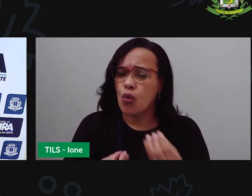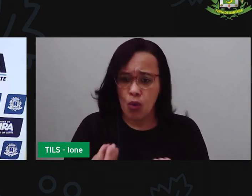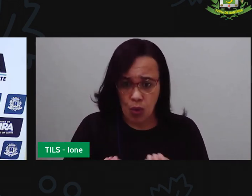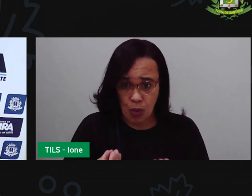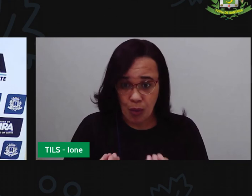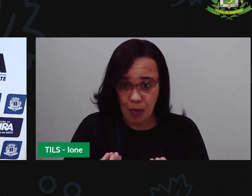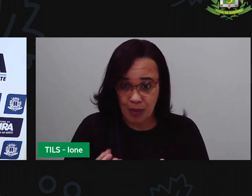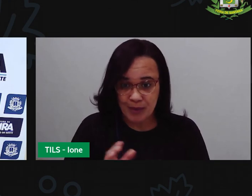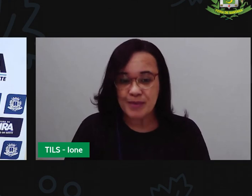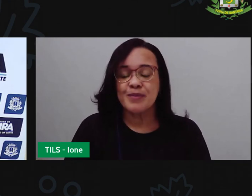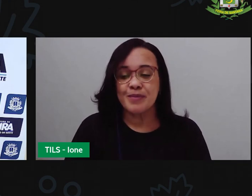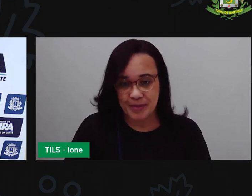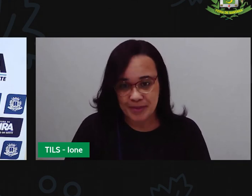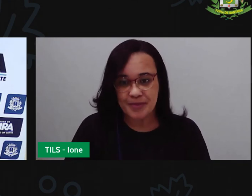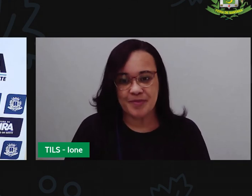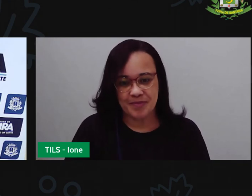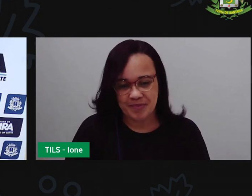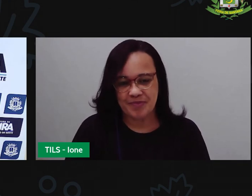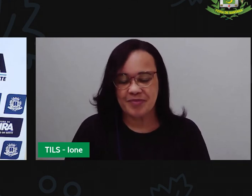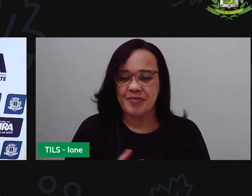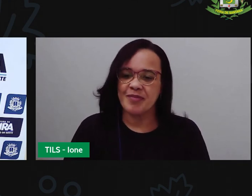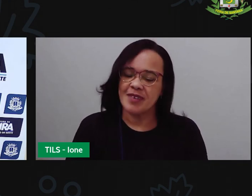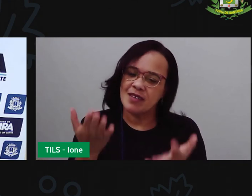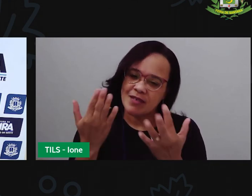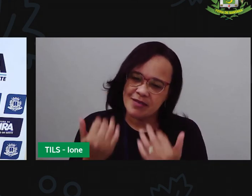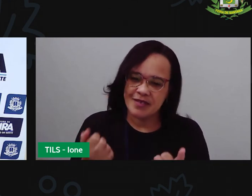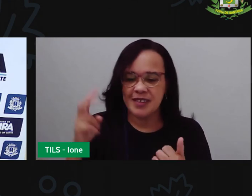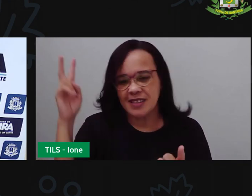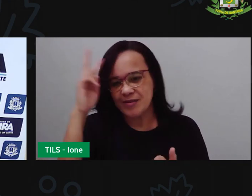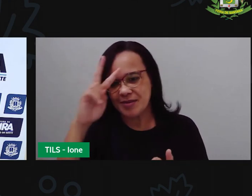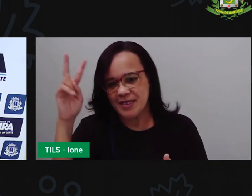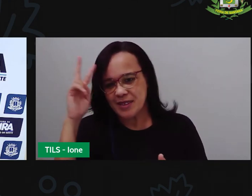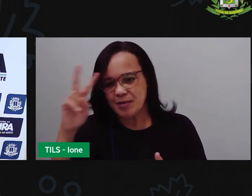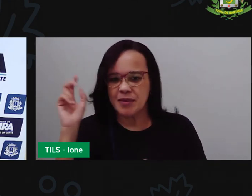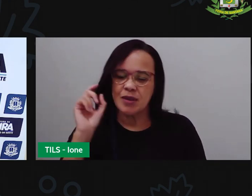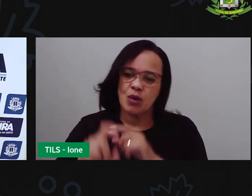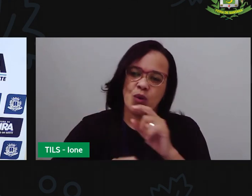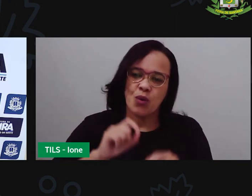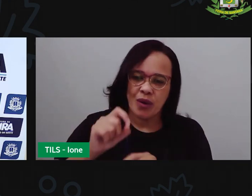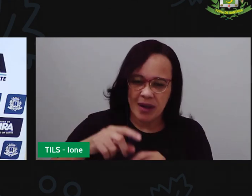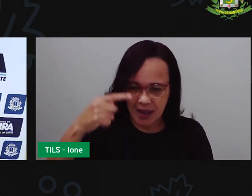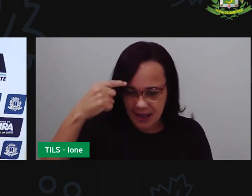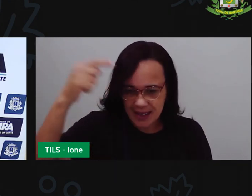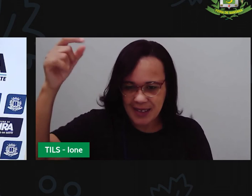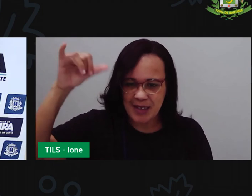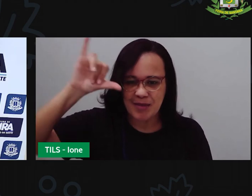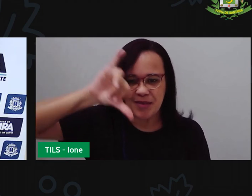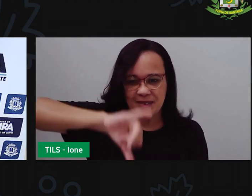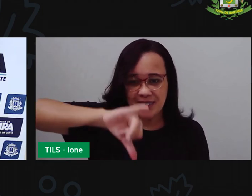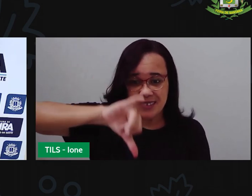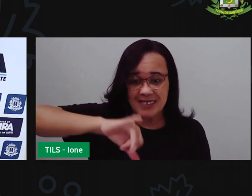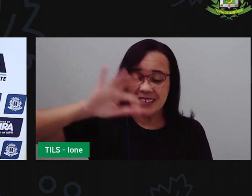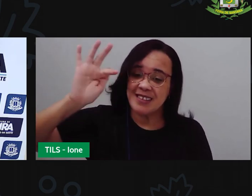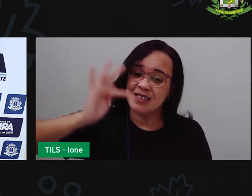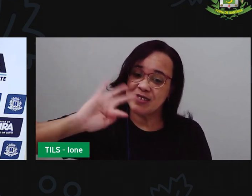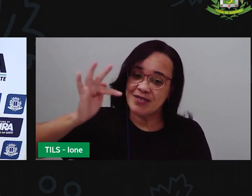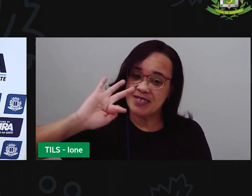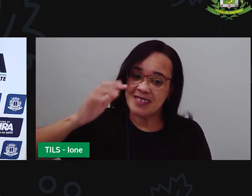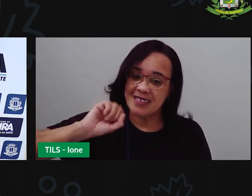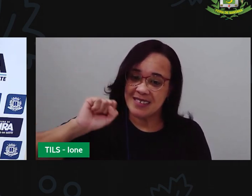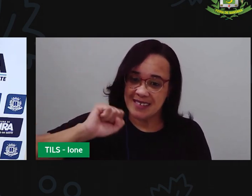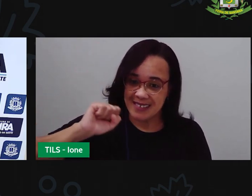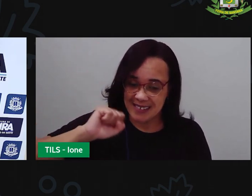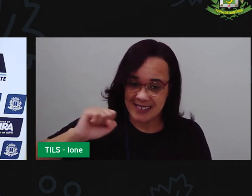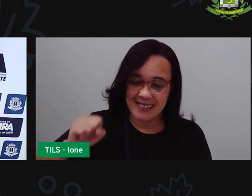Nós vimos, crianças, relembramos ali a séquia no centro de abastecimento em Sereia e Santana e vimos